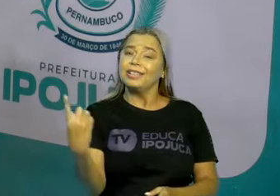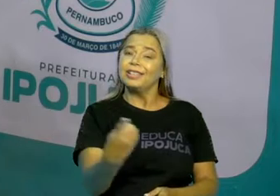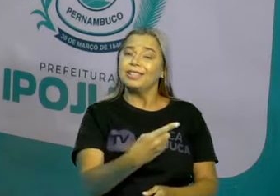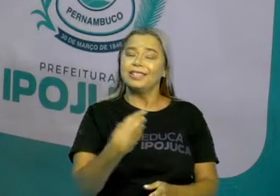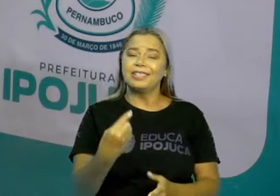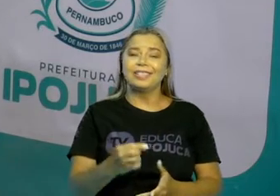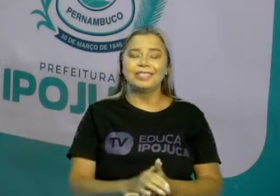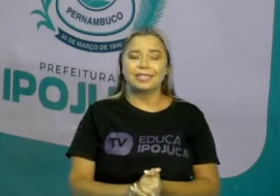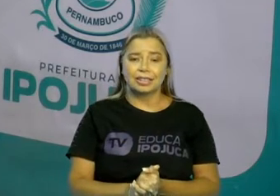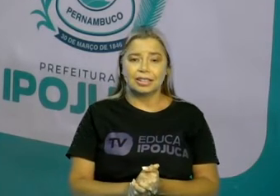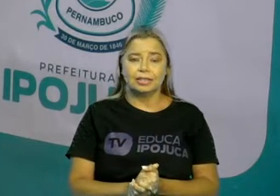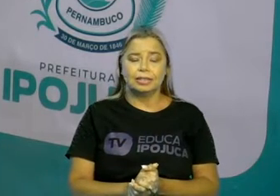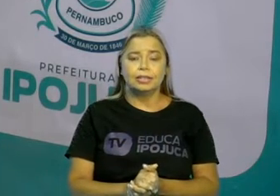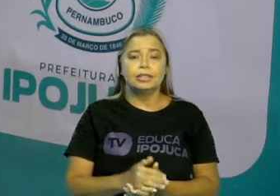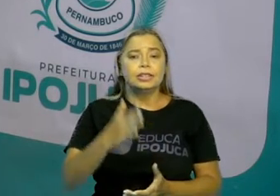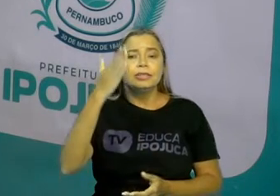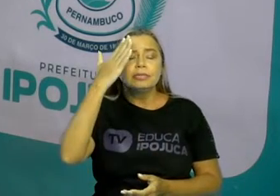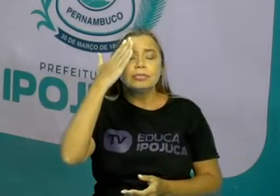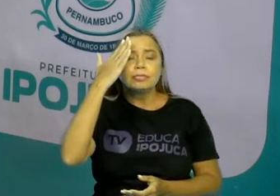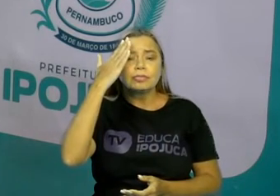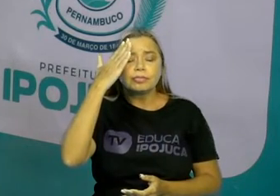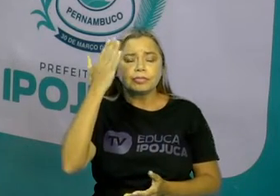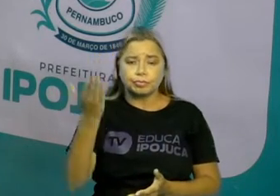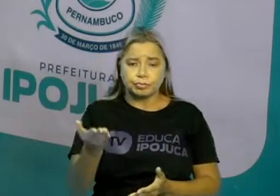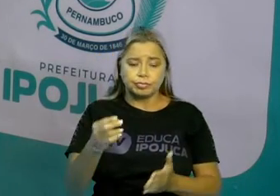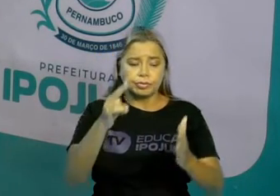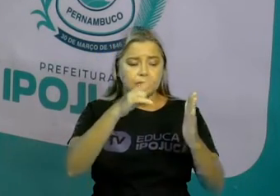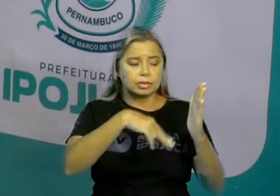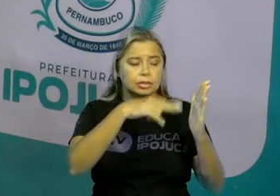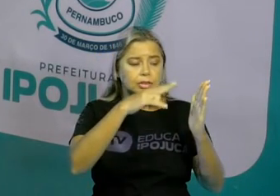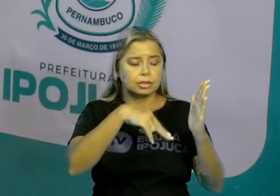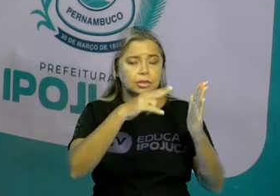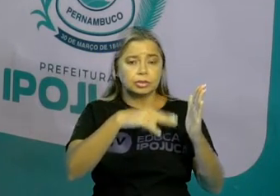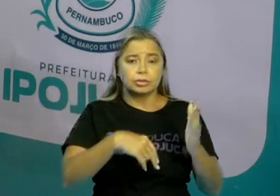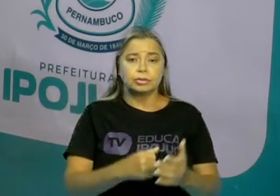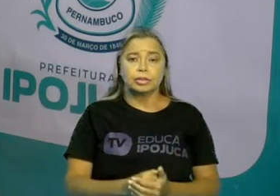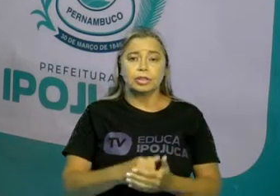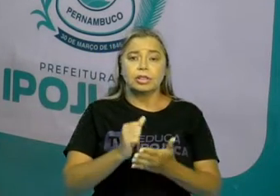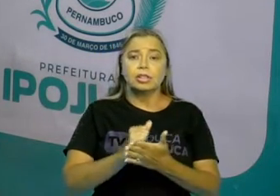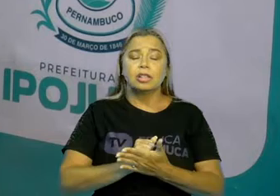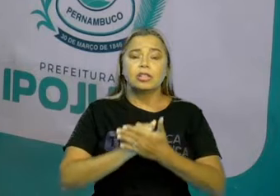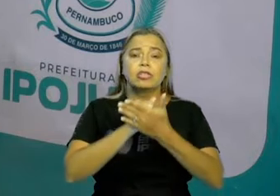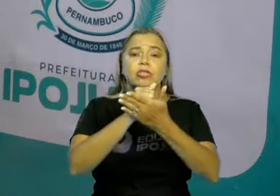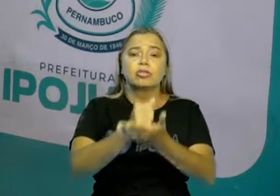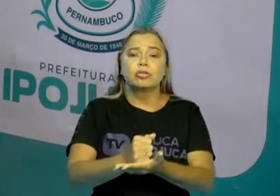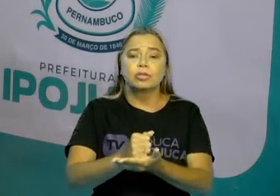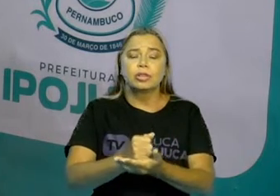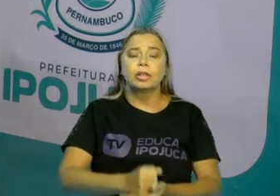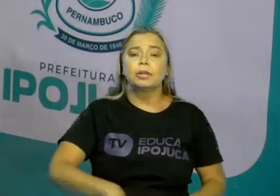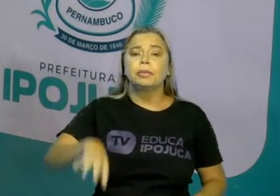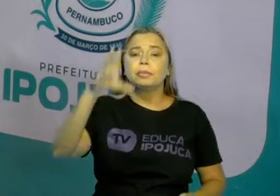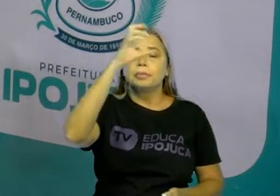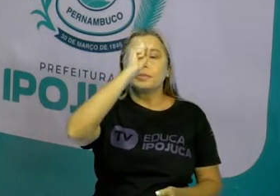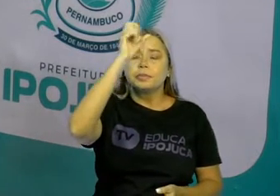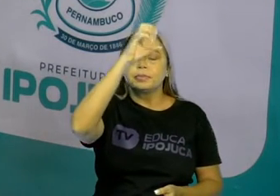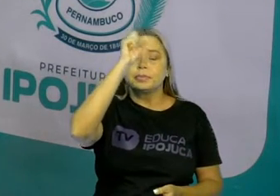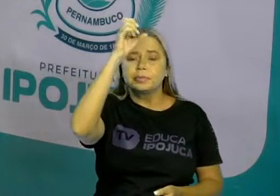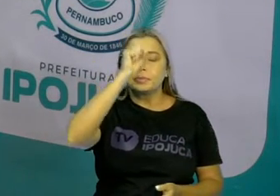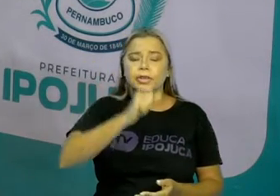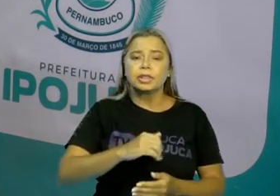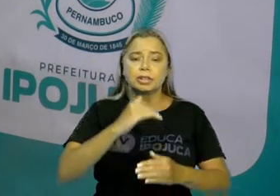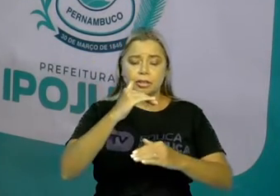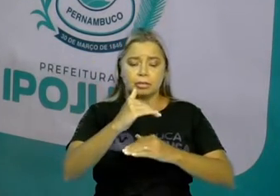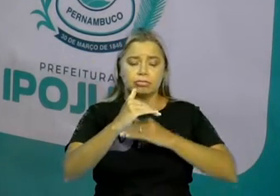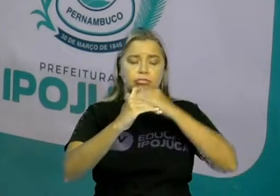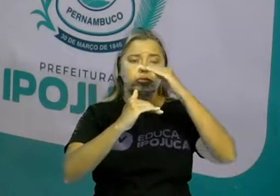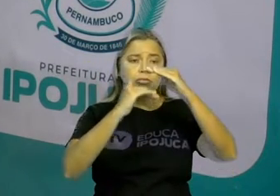assim, entendendo um pouco mais, a leitura contribui no processo de aprendizagem e desenvolvimento dos